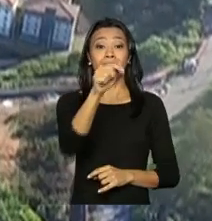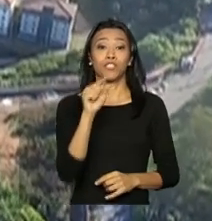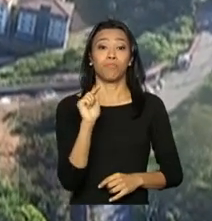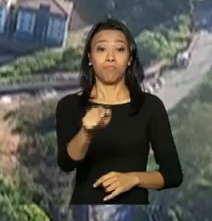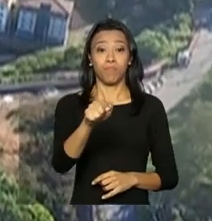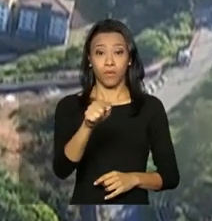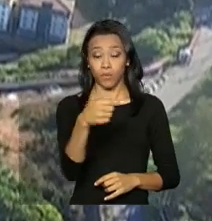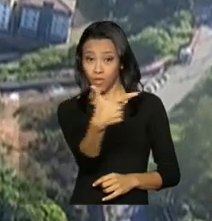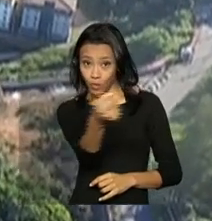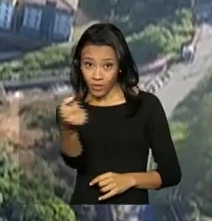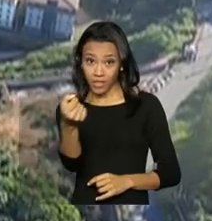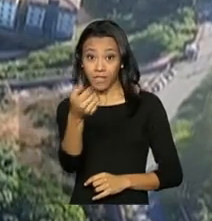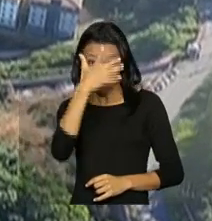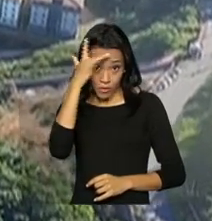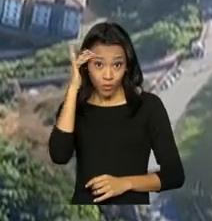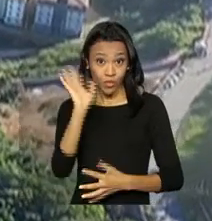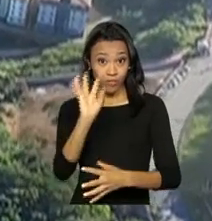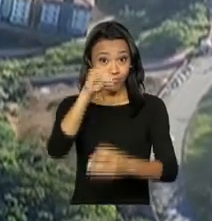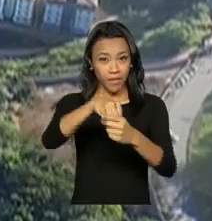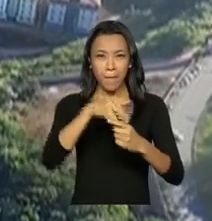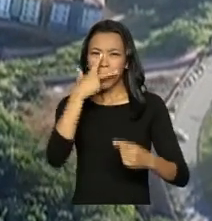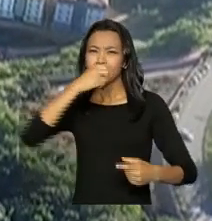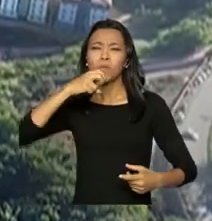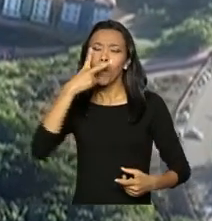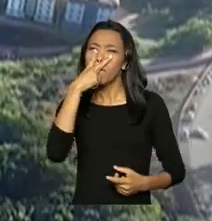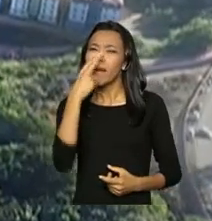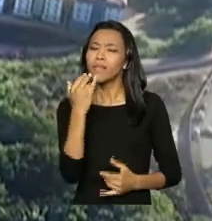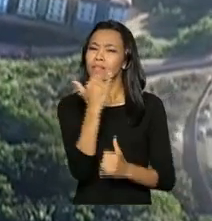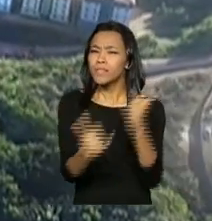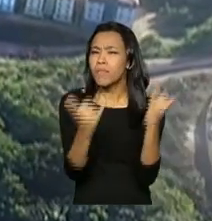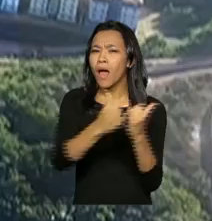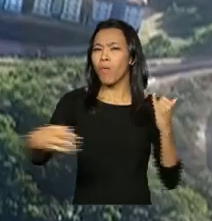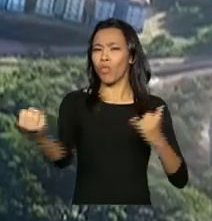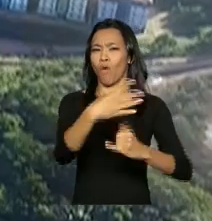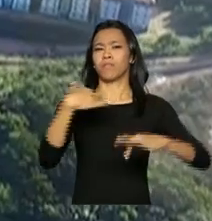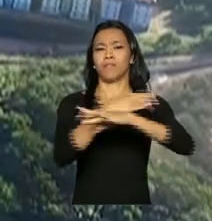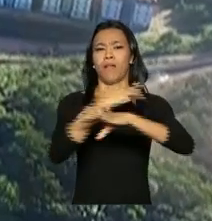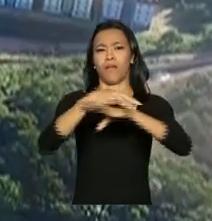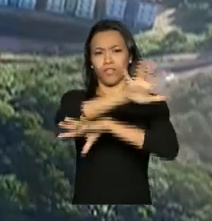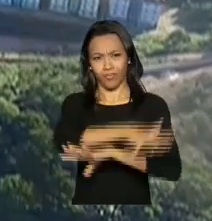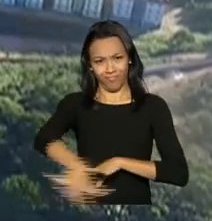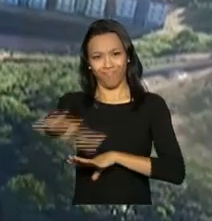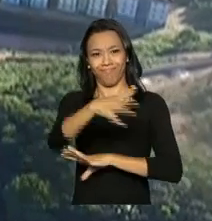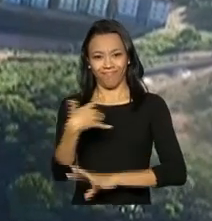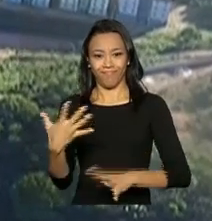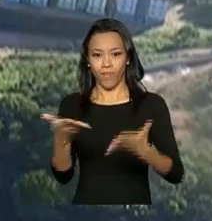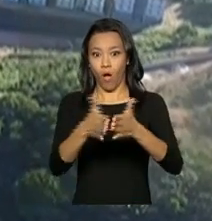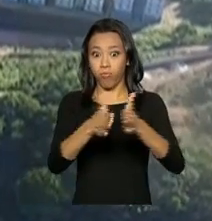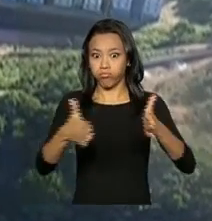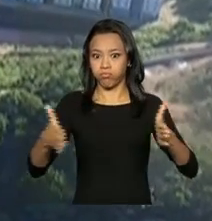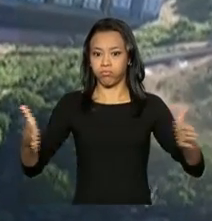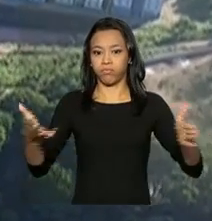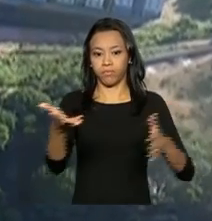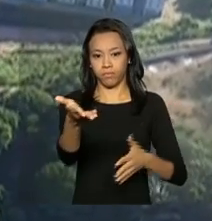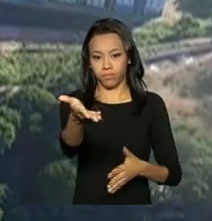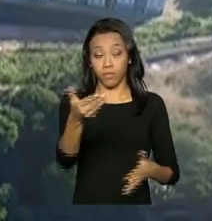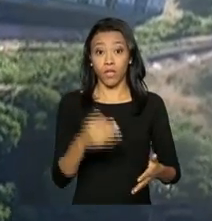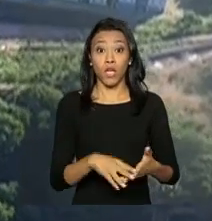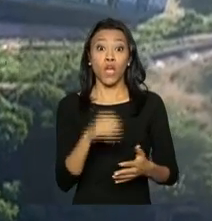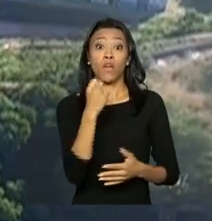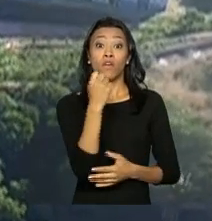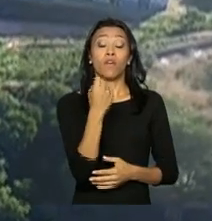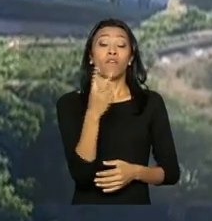moradores. É como se uma nova cidade fosse construída aqui no bairro. Para você ter uma ideia do que isso significa, pelo menos 22